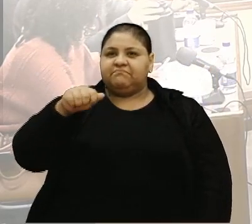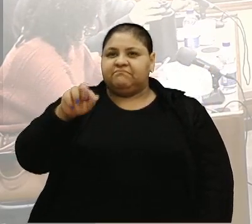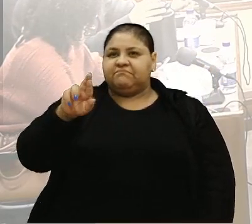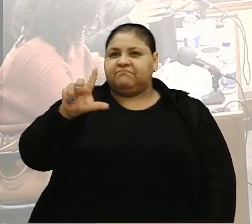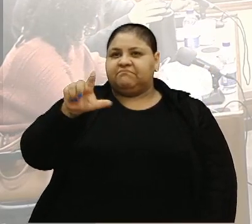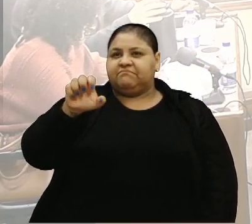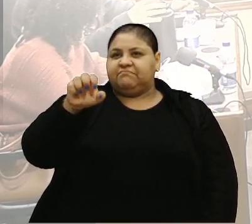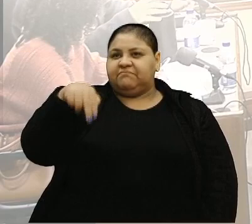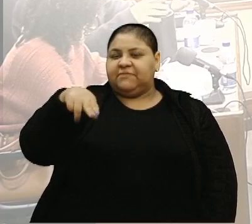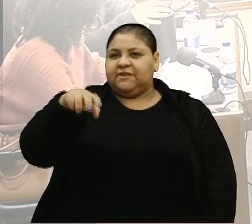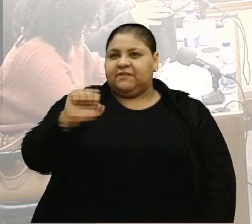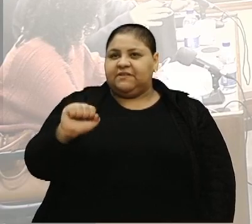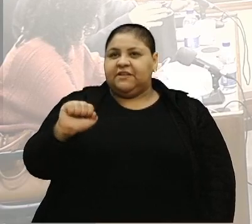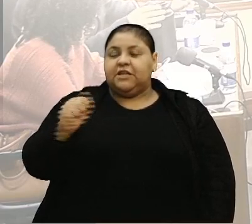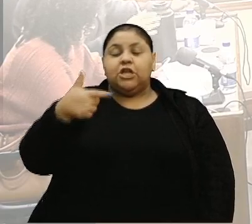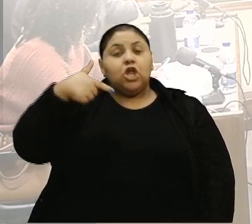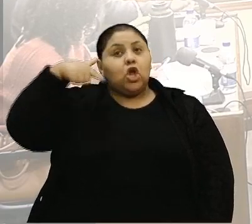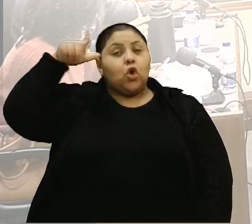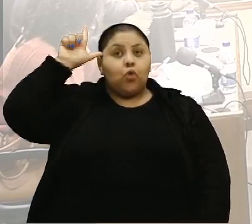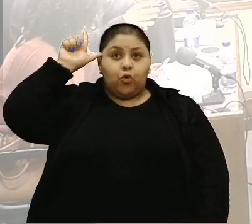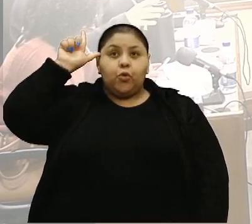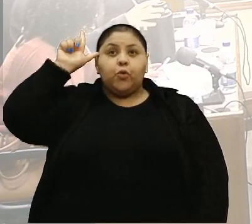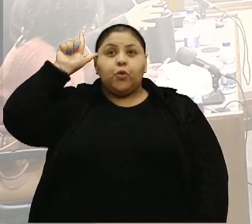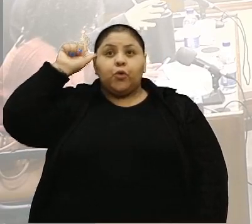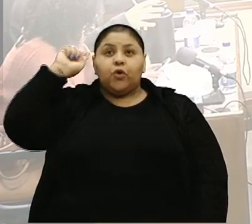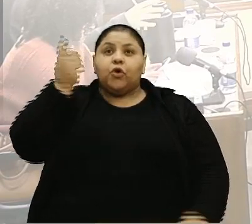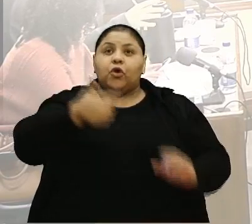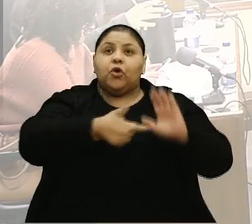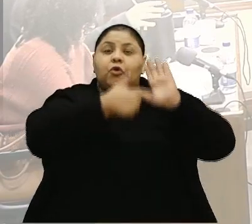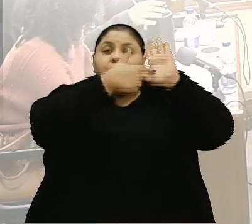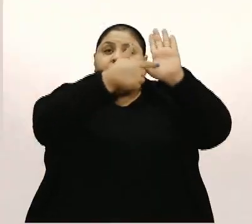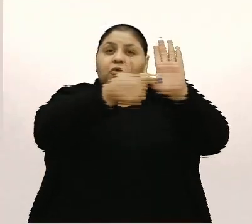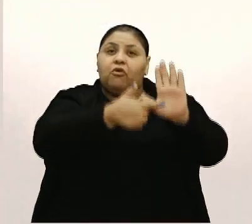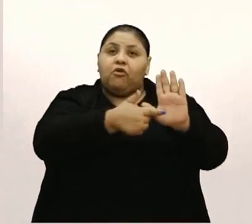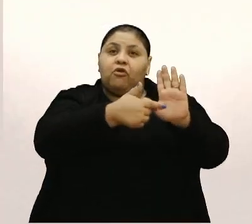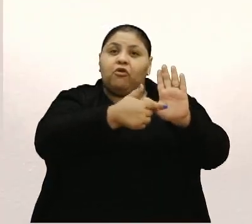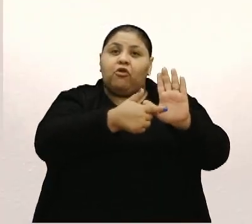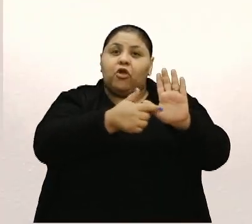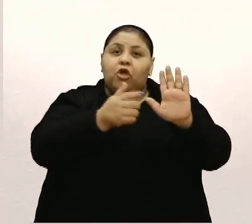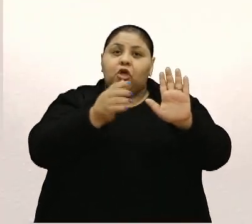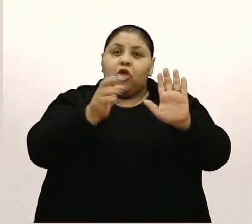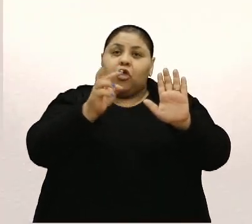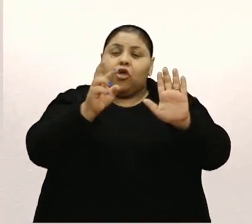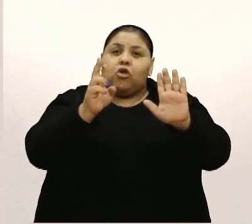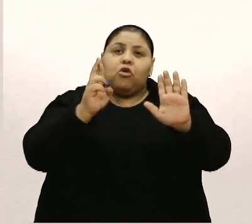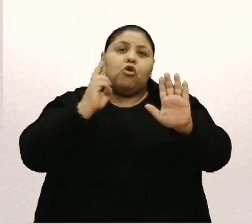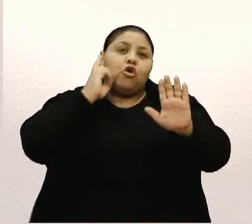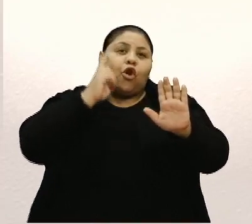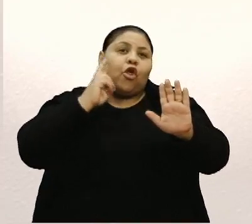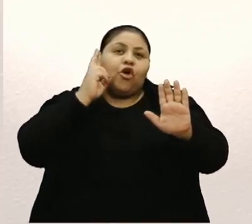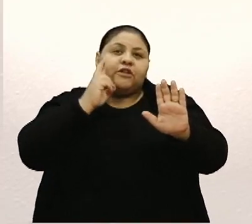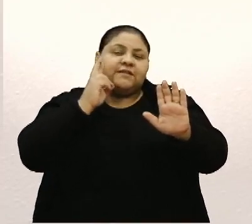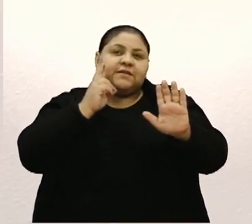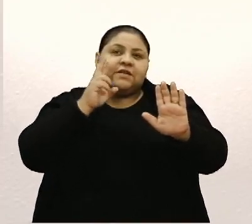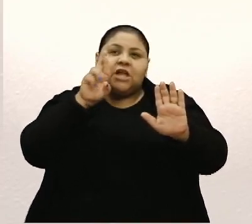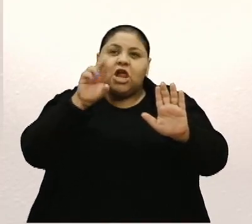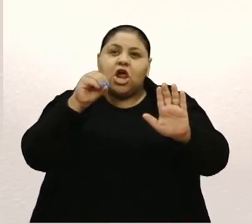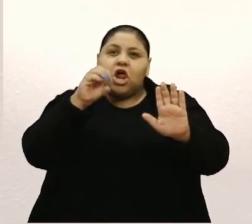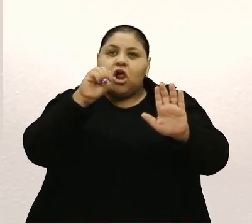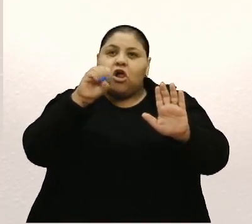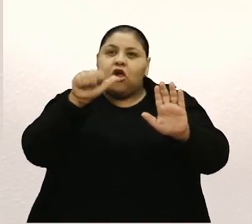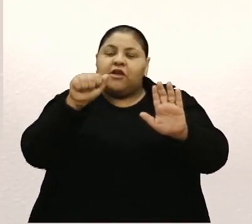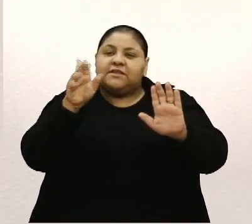'Ausotto, que ontem apresentou na exposição Rosa dos Ventos, que foi uma abertura oficial às